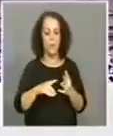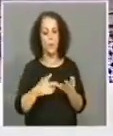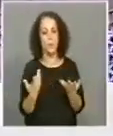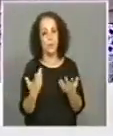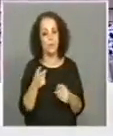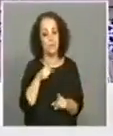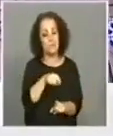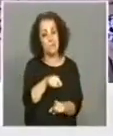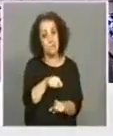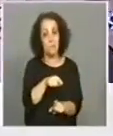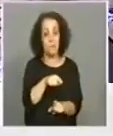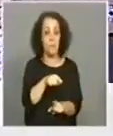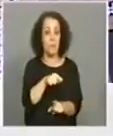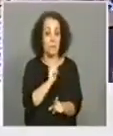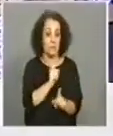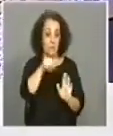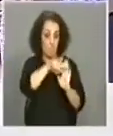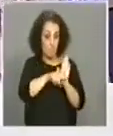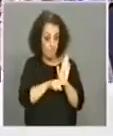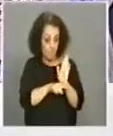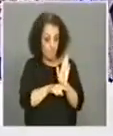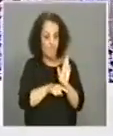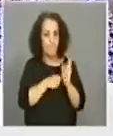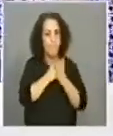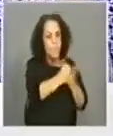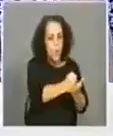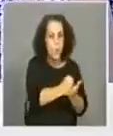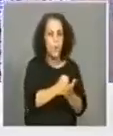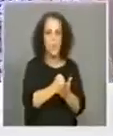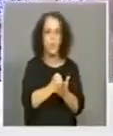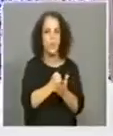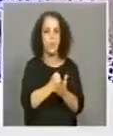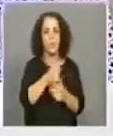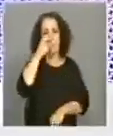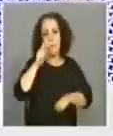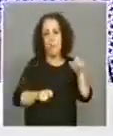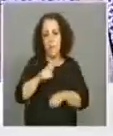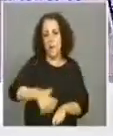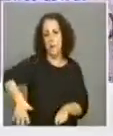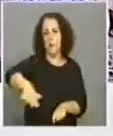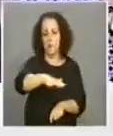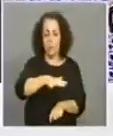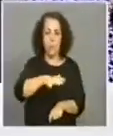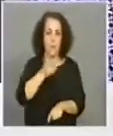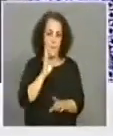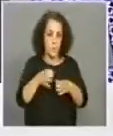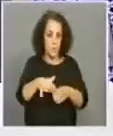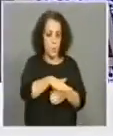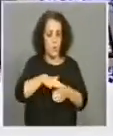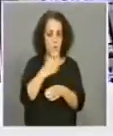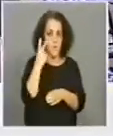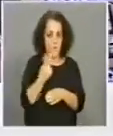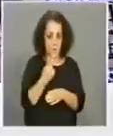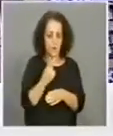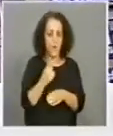essa via, por essas medidas fomos apoiando os nossos concidadãos e permitindo que as dificuldades